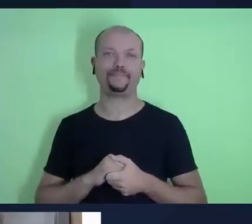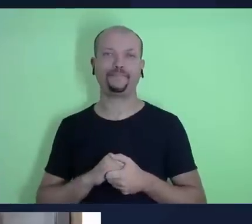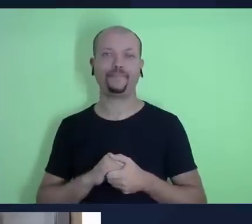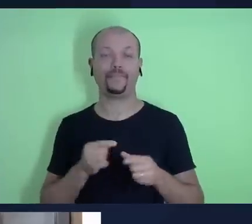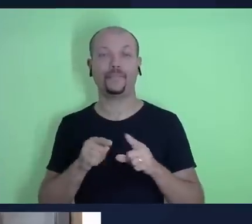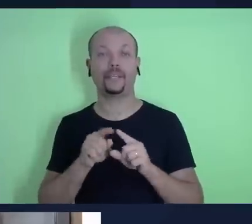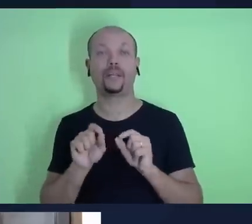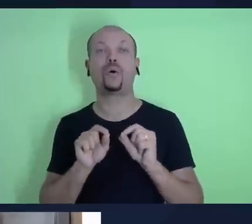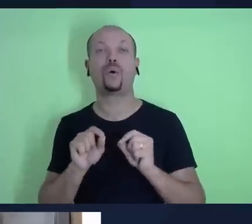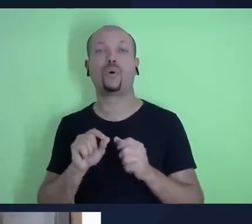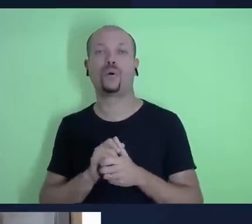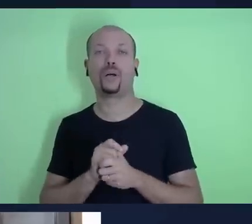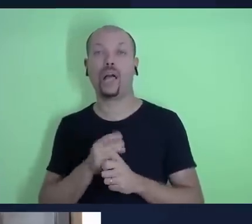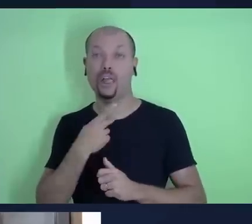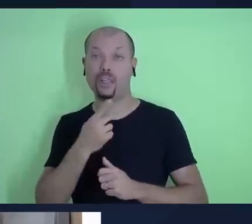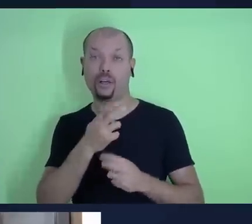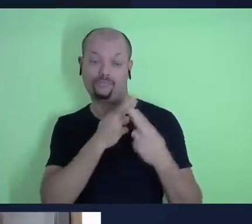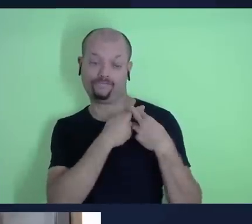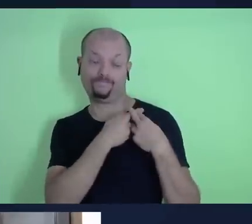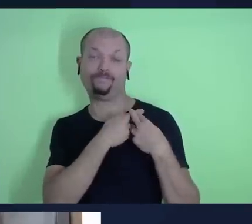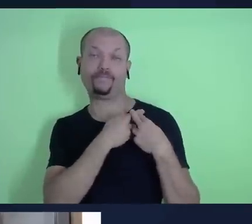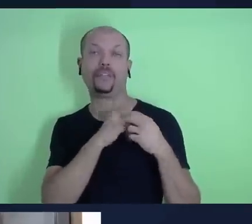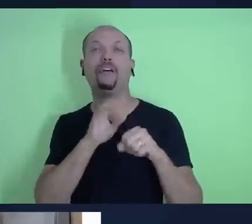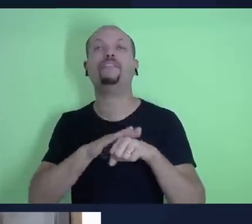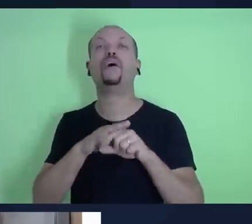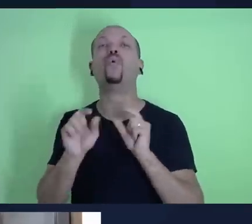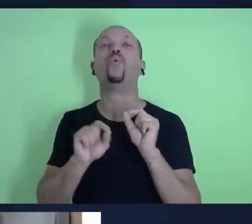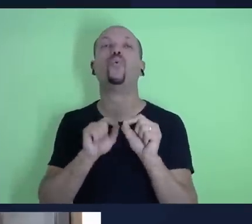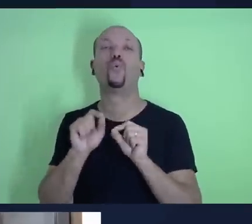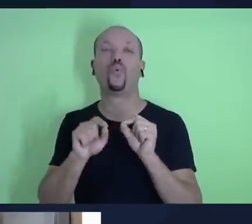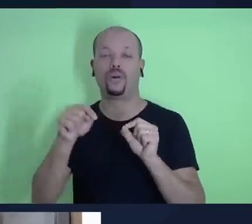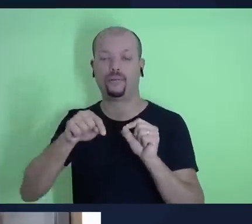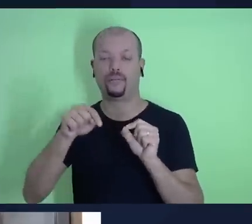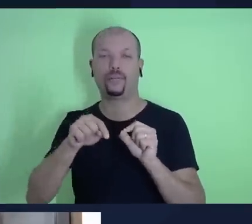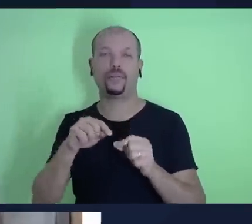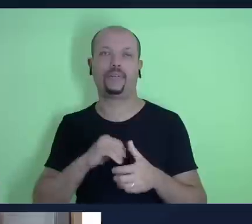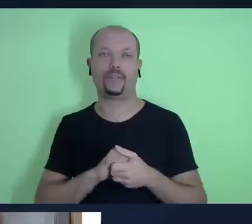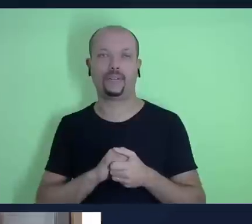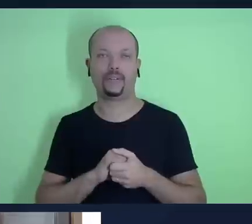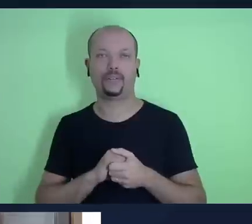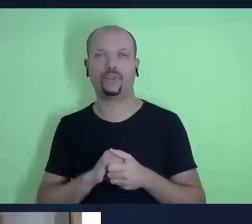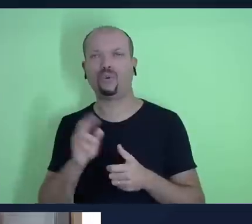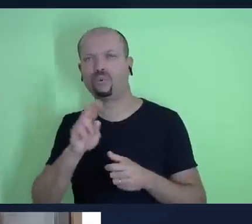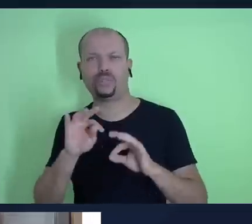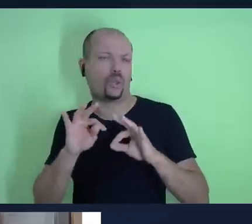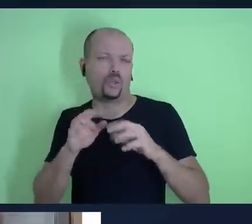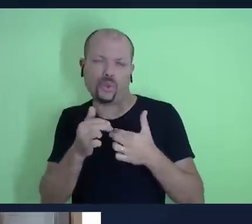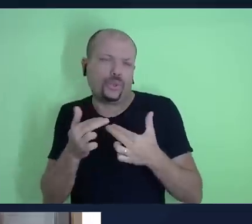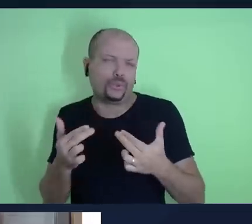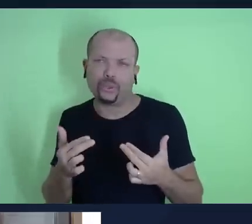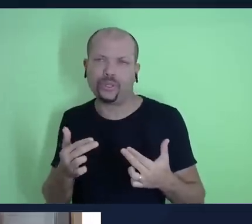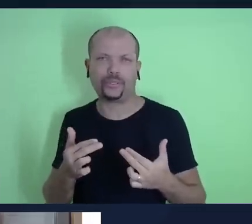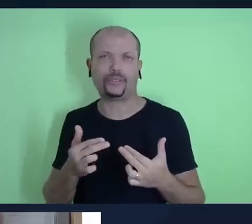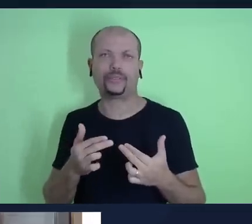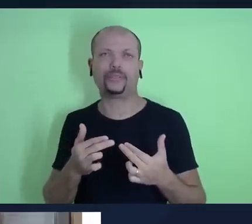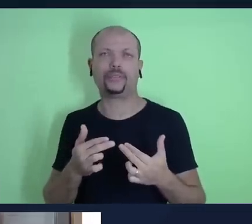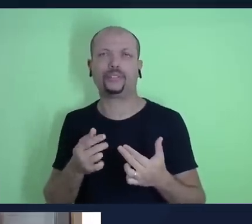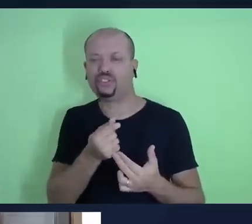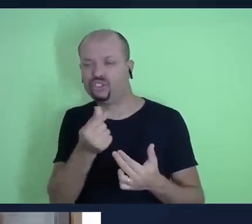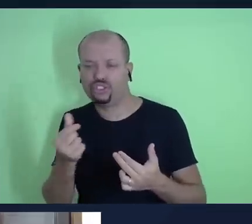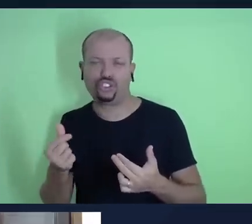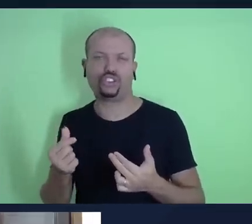a nós como representantes de Deus aqui nesse mundo usarmos adequadamente os recursos que ele nos dá